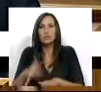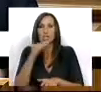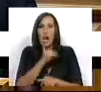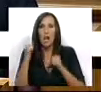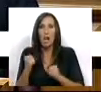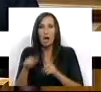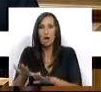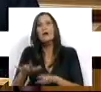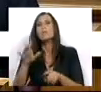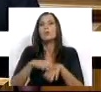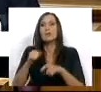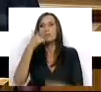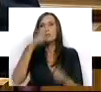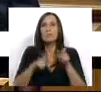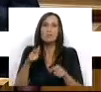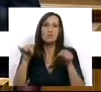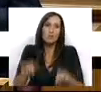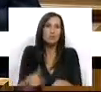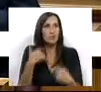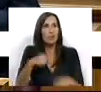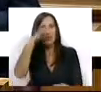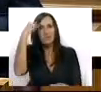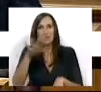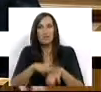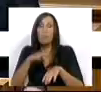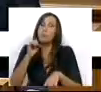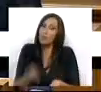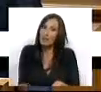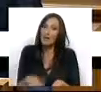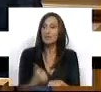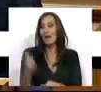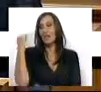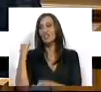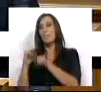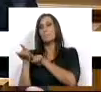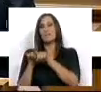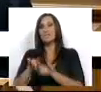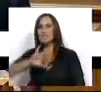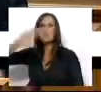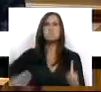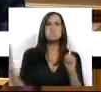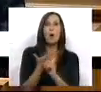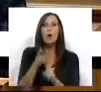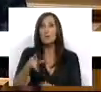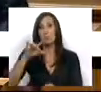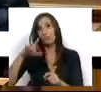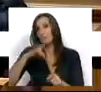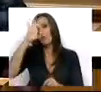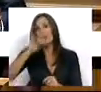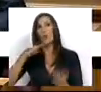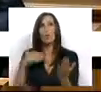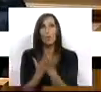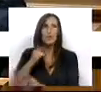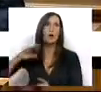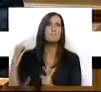dificuldades com que os portugueses hoje se deparam, na sequência, aliás, das políticas de austeridade que este Governo continua a impor. E é